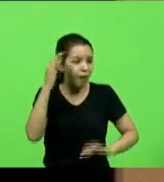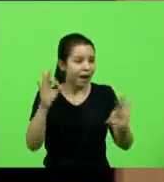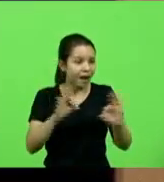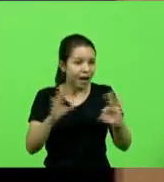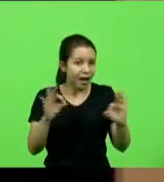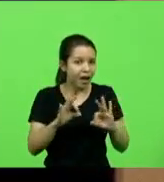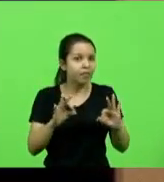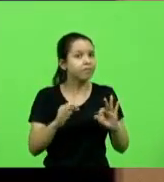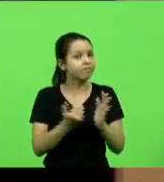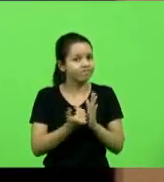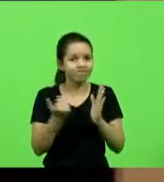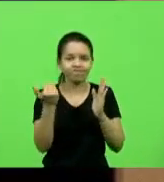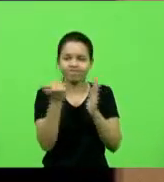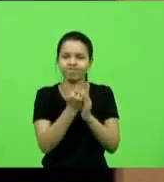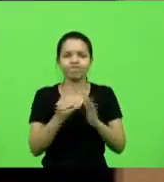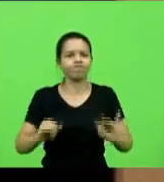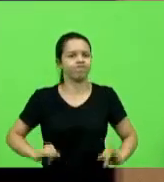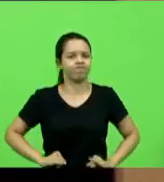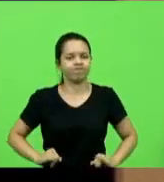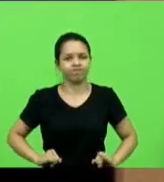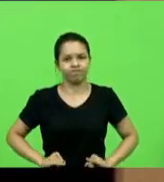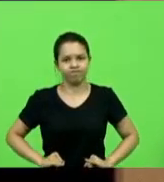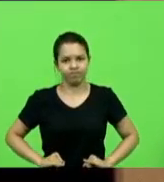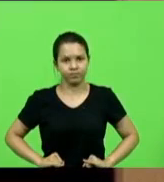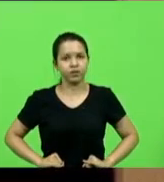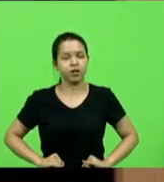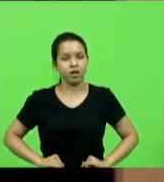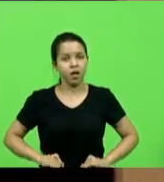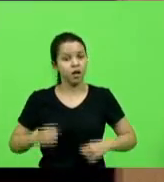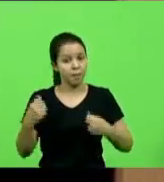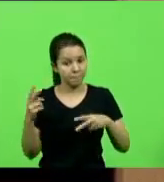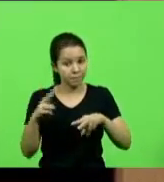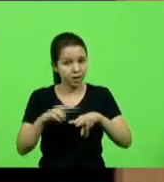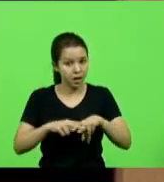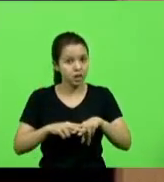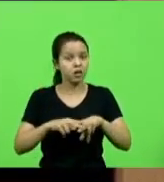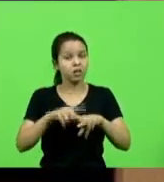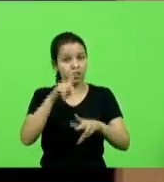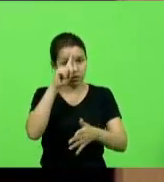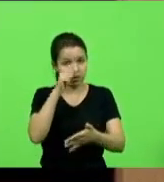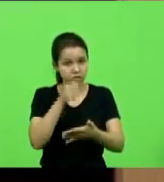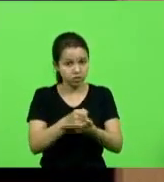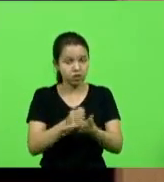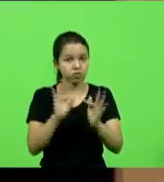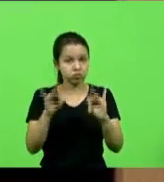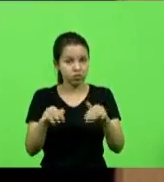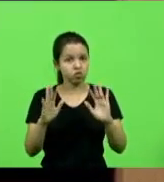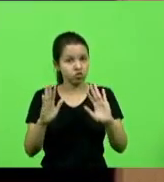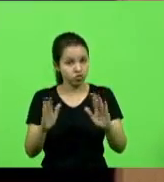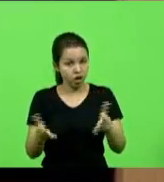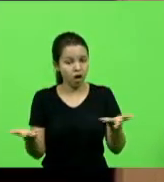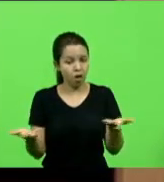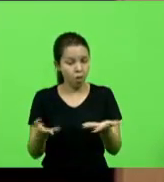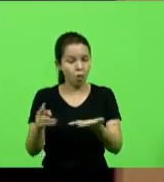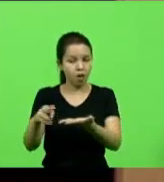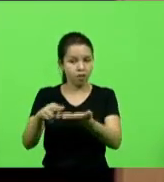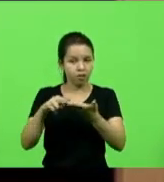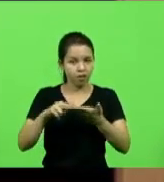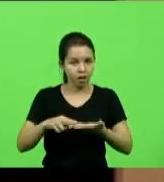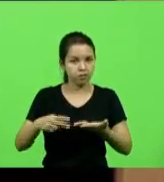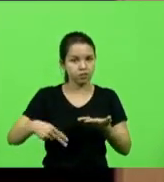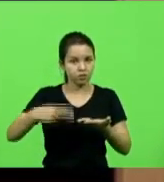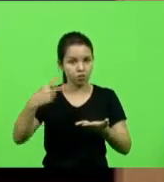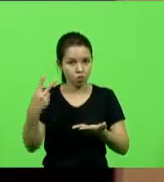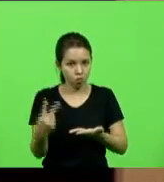nós recebemos aí a segunda carta da defesa do deputado Júlio Garcia ao